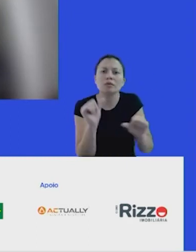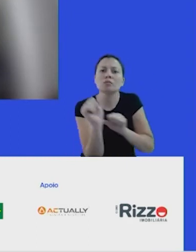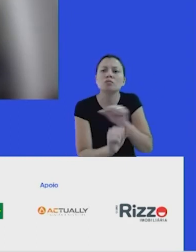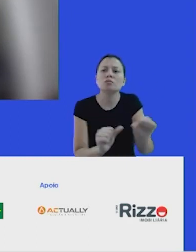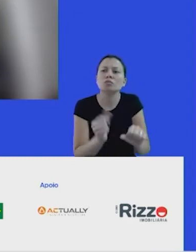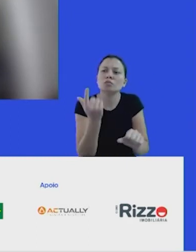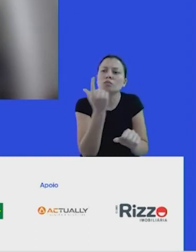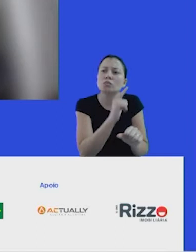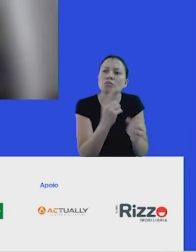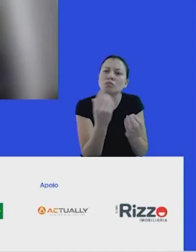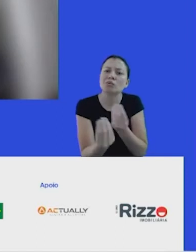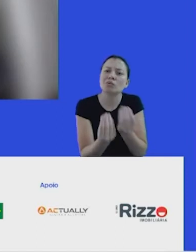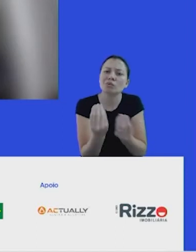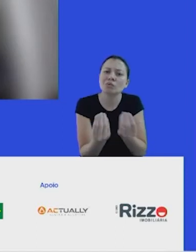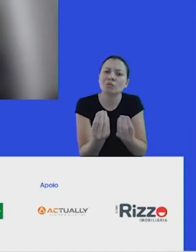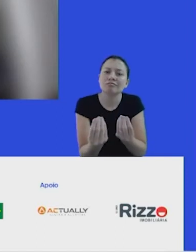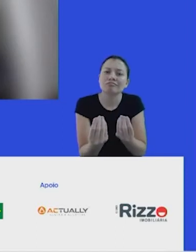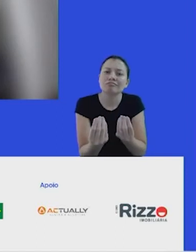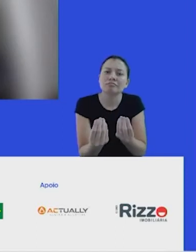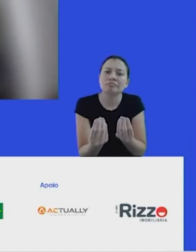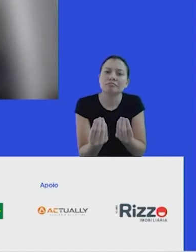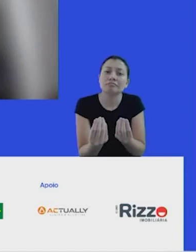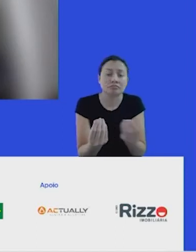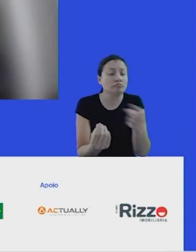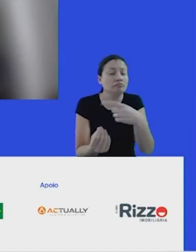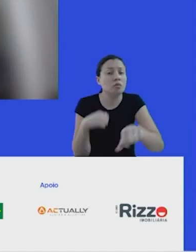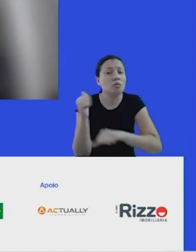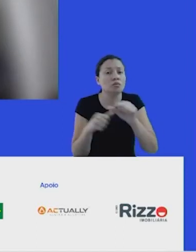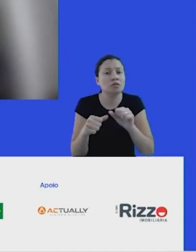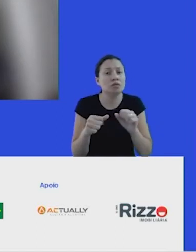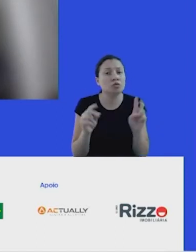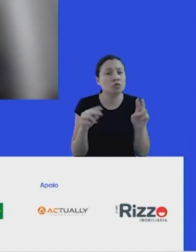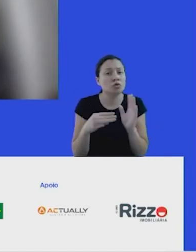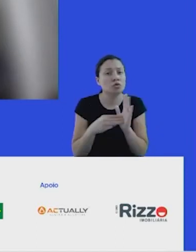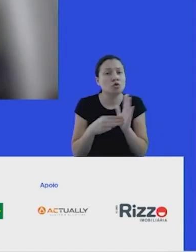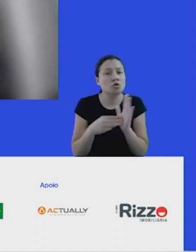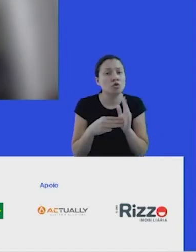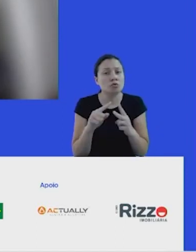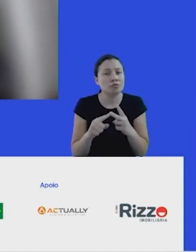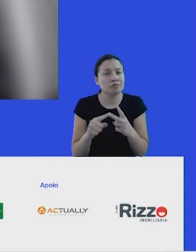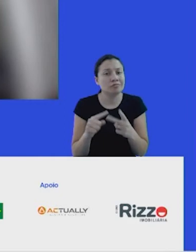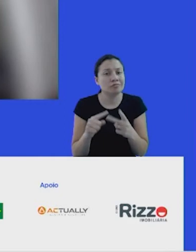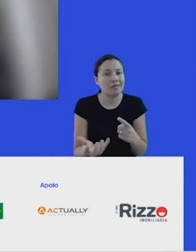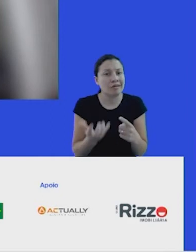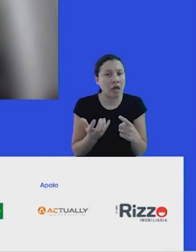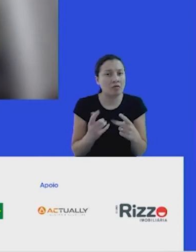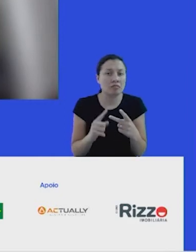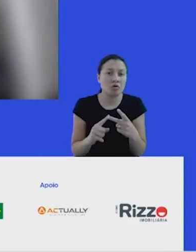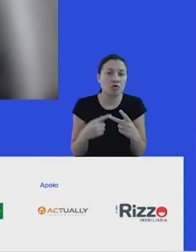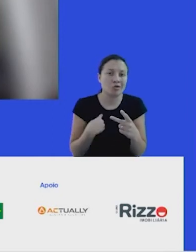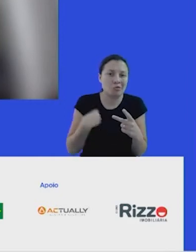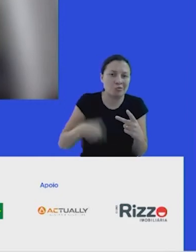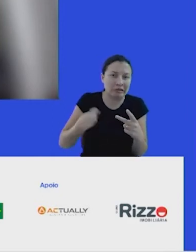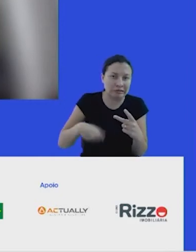energia. Então nós mudamos por dois motivos. A gente muda porque a gente quer ou porque a gente precisa. Esses são